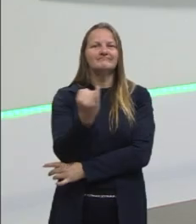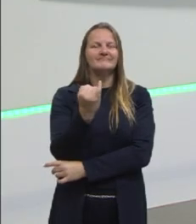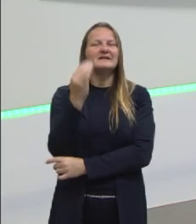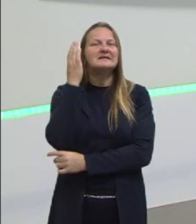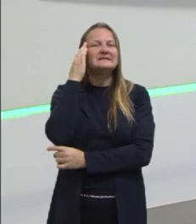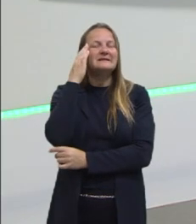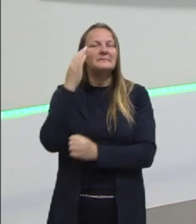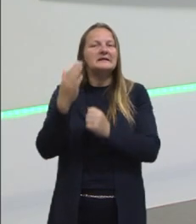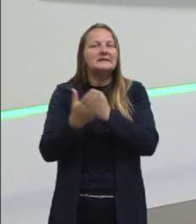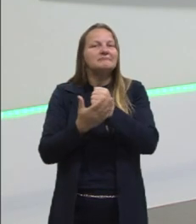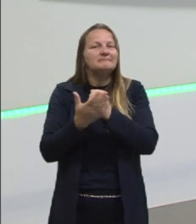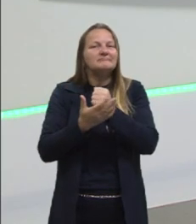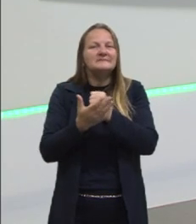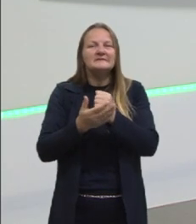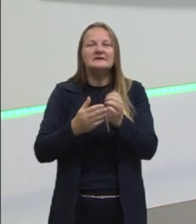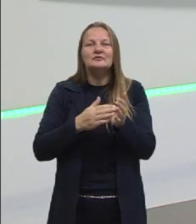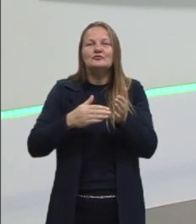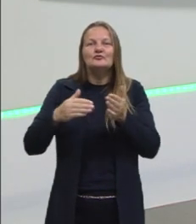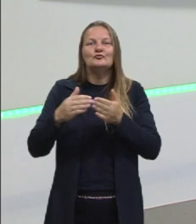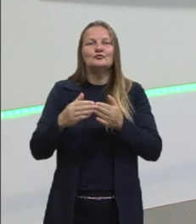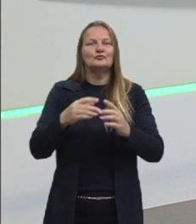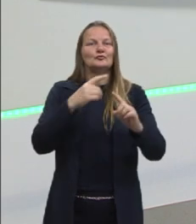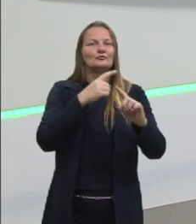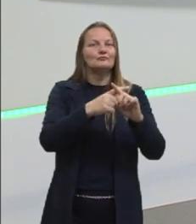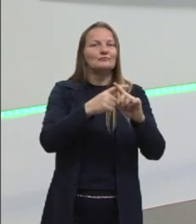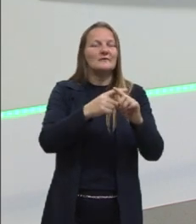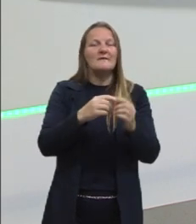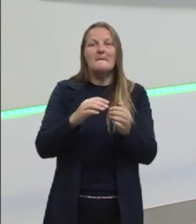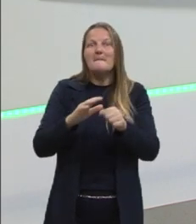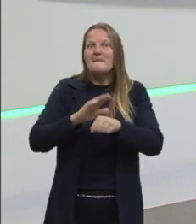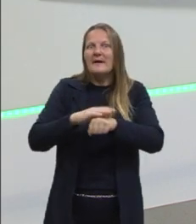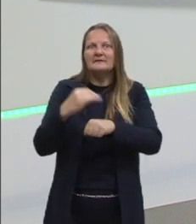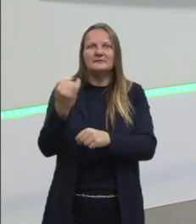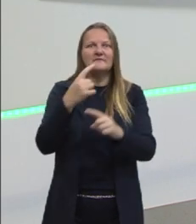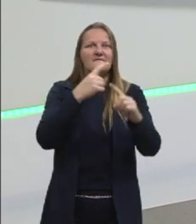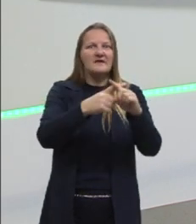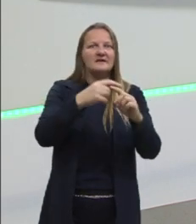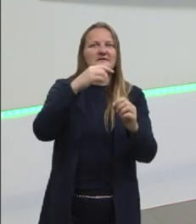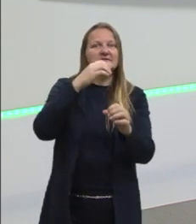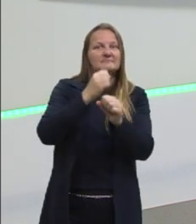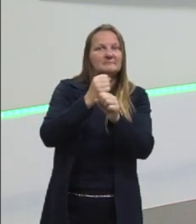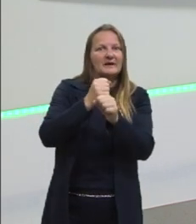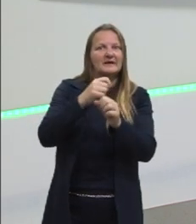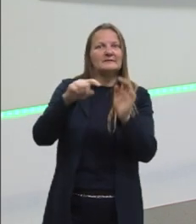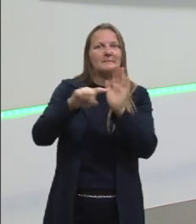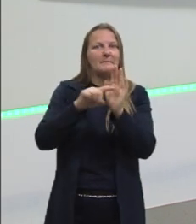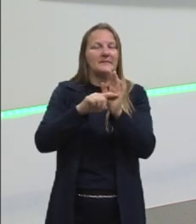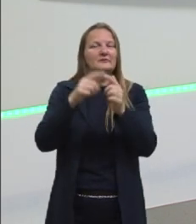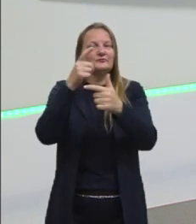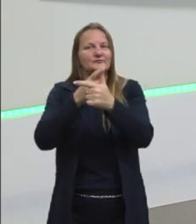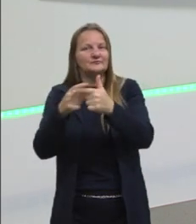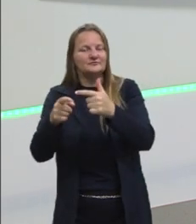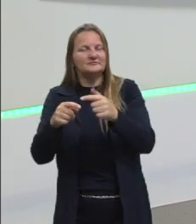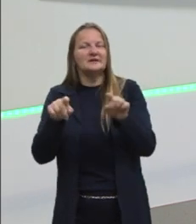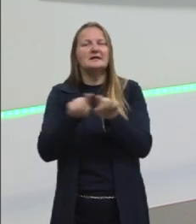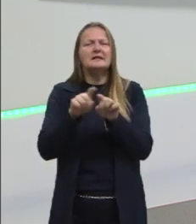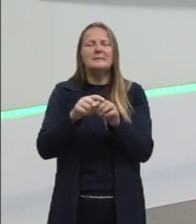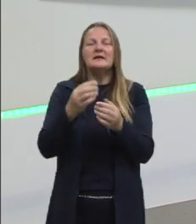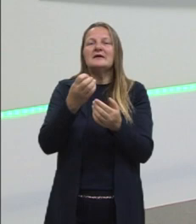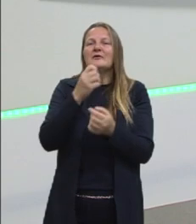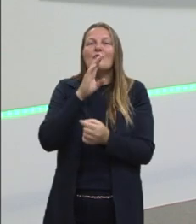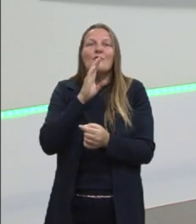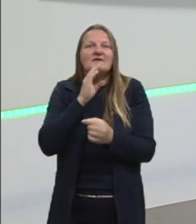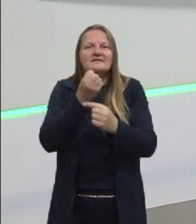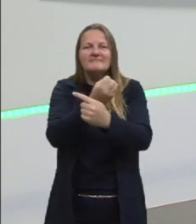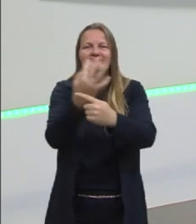basicamente, as operações fundamentais com os números. Saber trabalhar com uma fração,